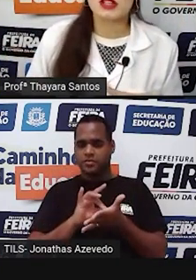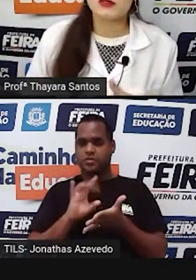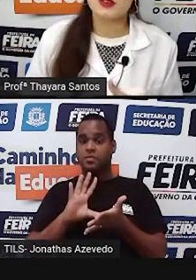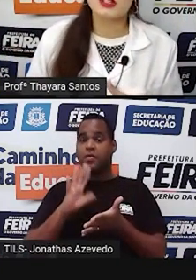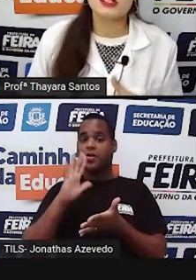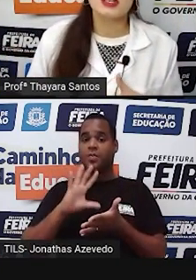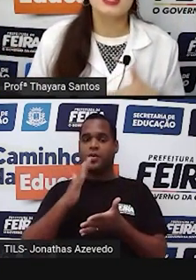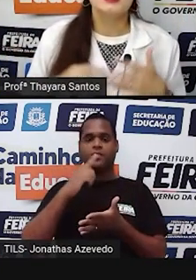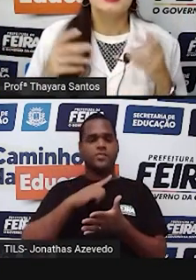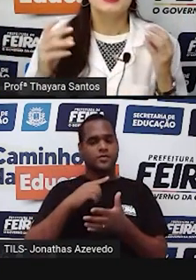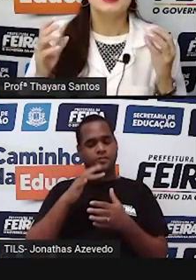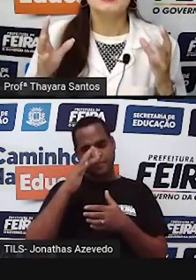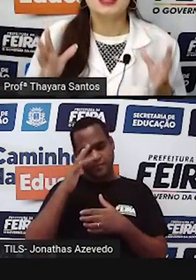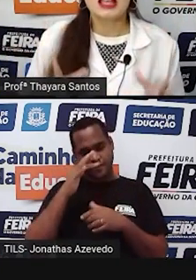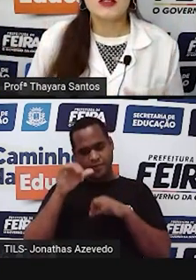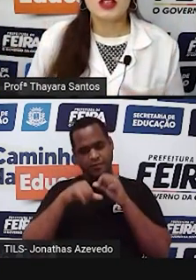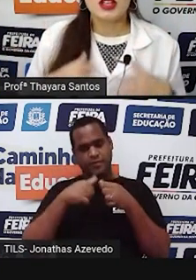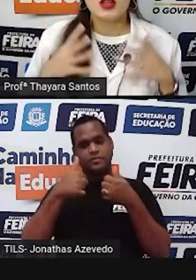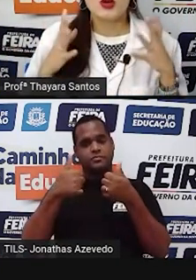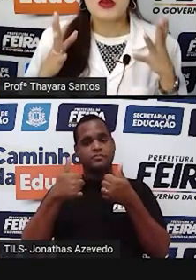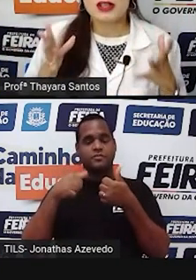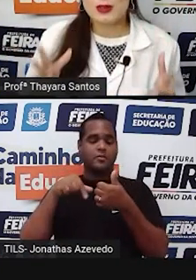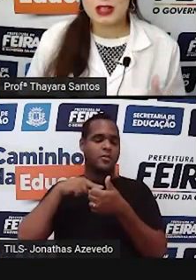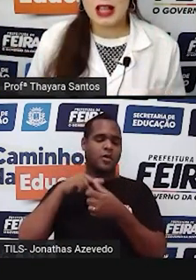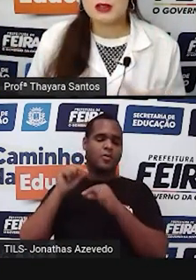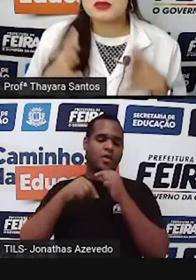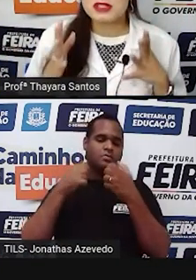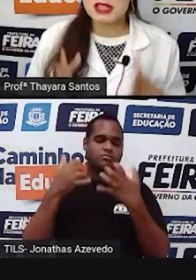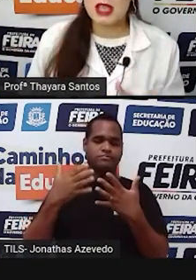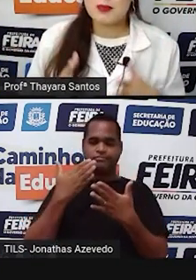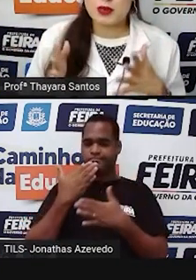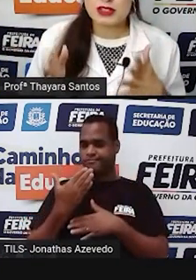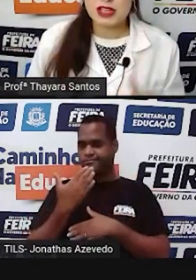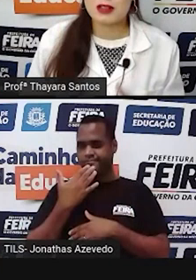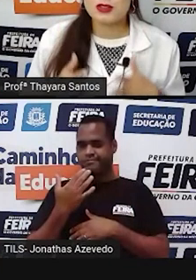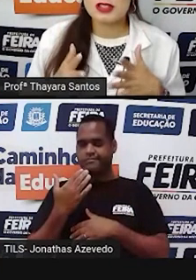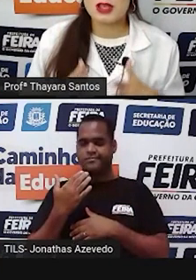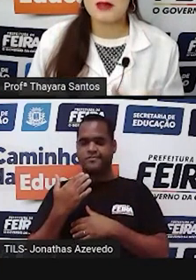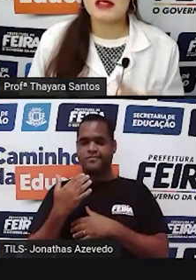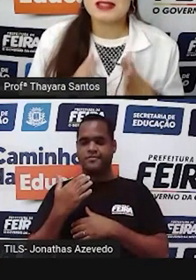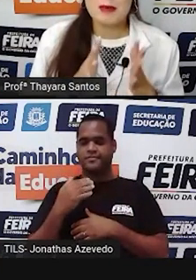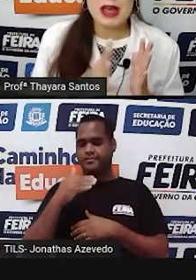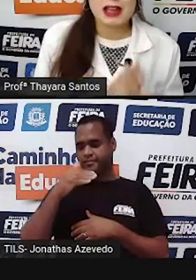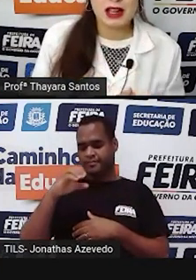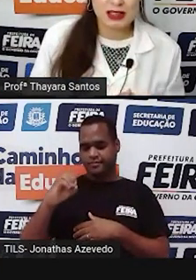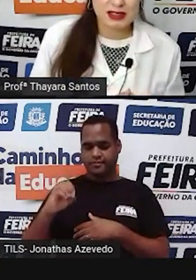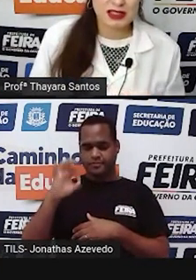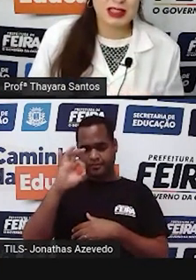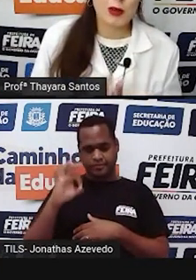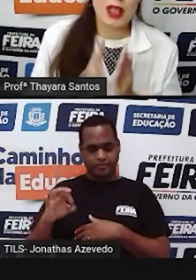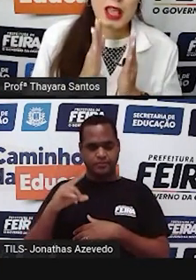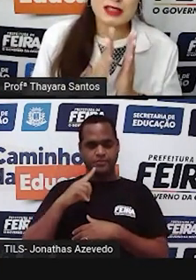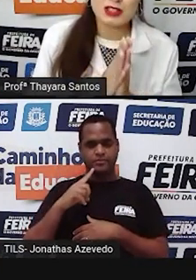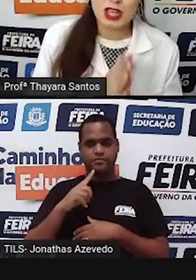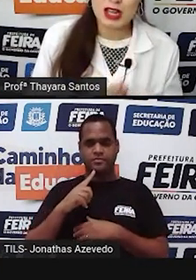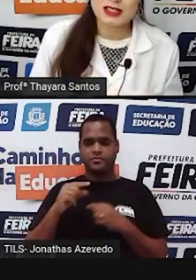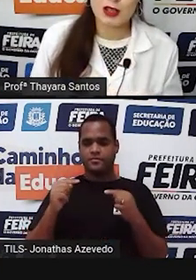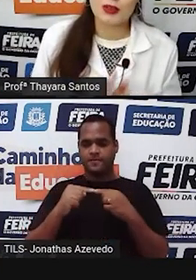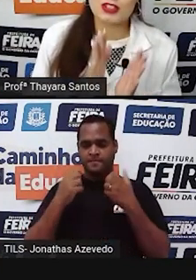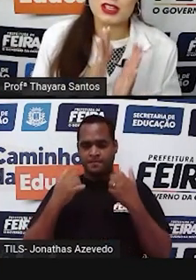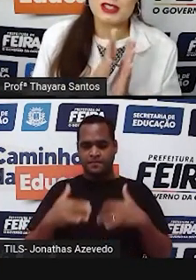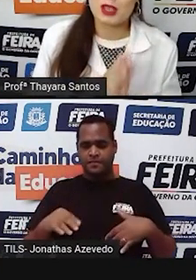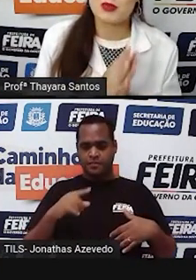passando nas flores, ele teve como resultado 100% de sementes amarelas. Então, essa